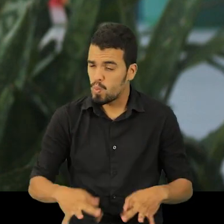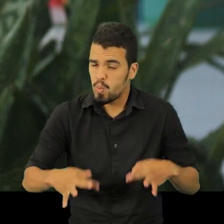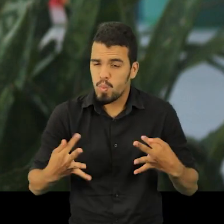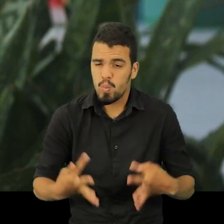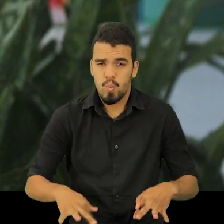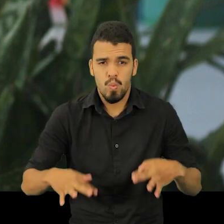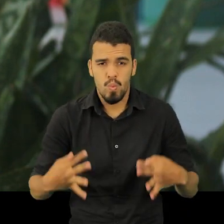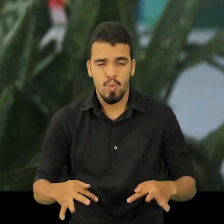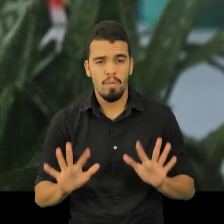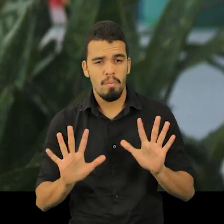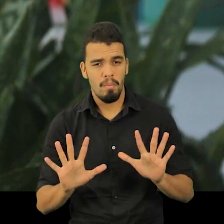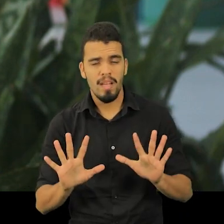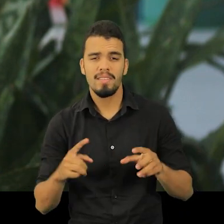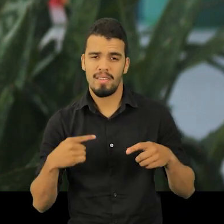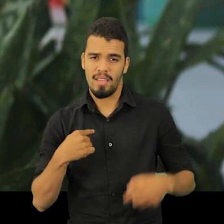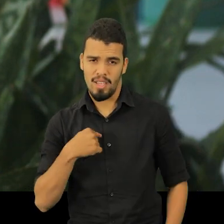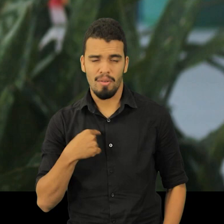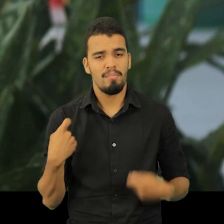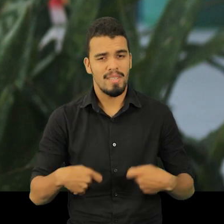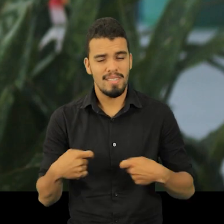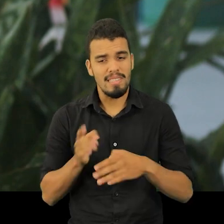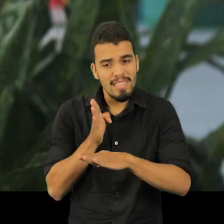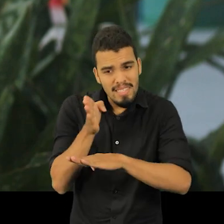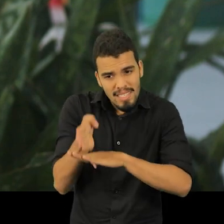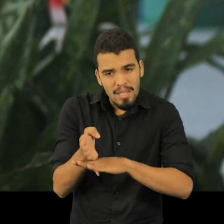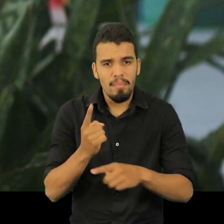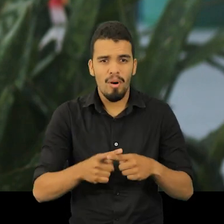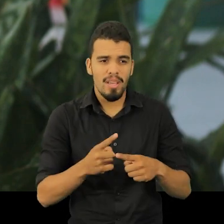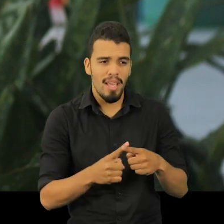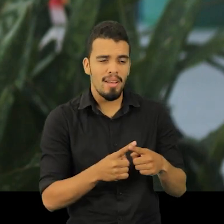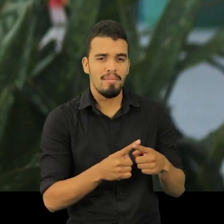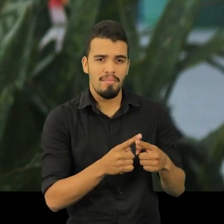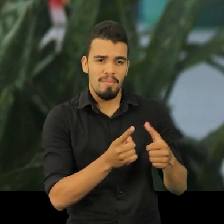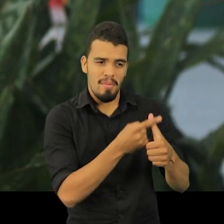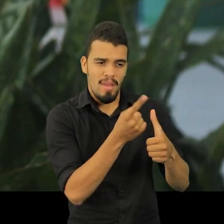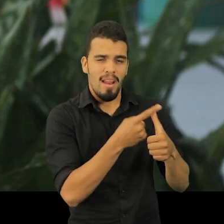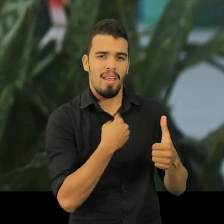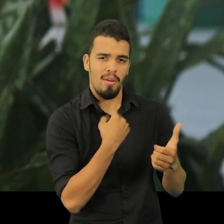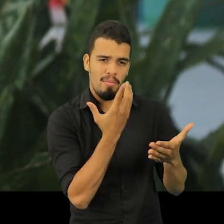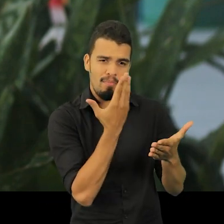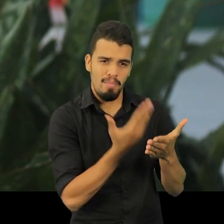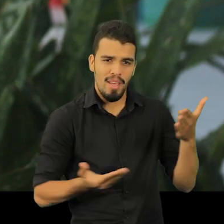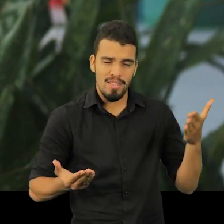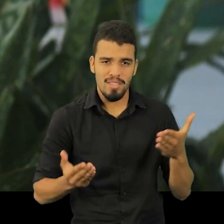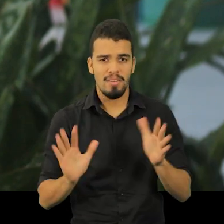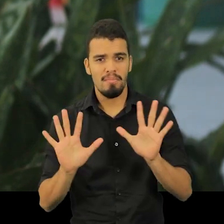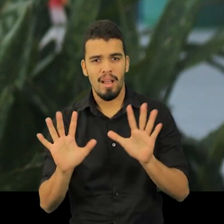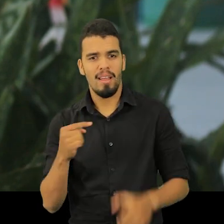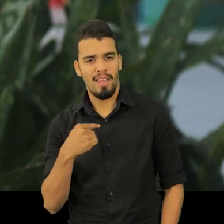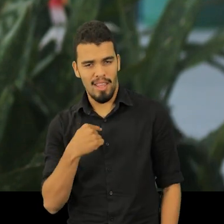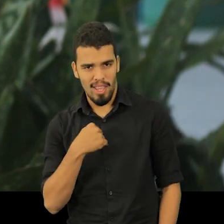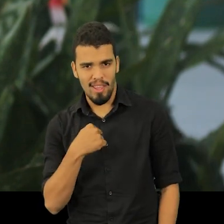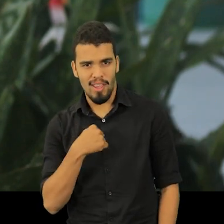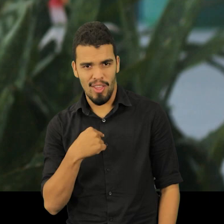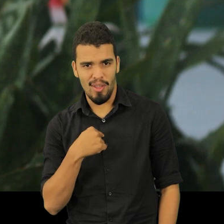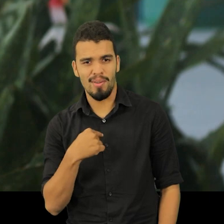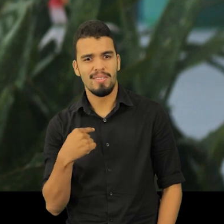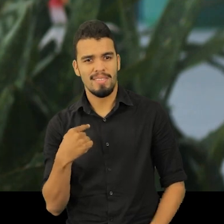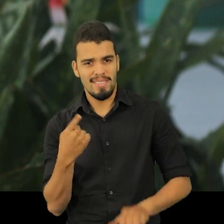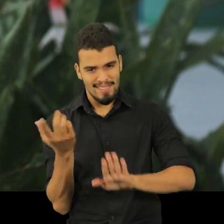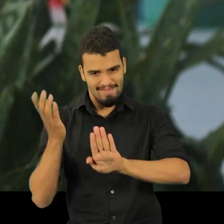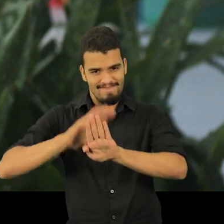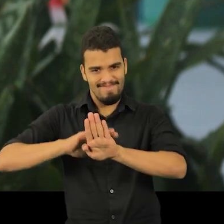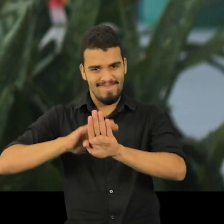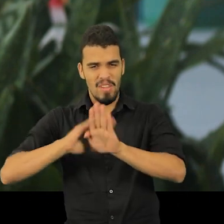E eu tinha que ir, né? Porque eu já tinha perdido uma, se eu não fosse na outra. E eu fiquei lá, lá no final. E ainda bem que era beca, eu não precisei